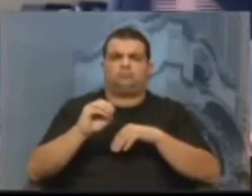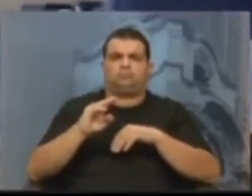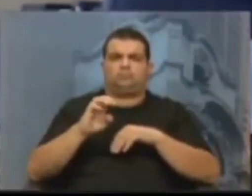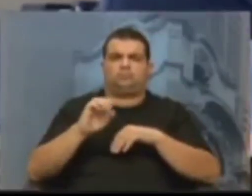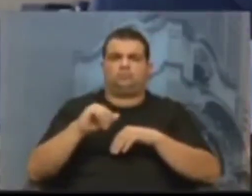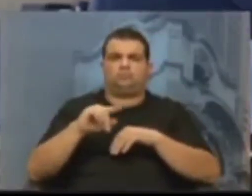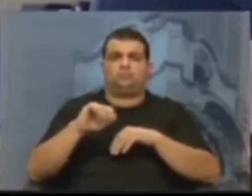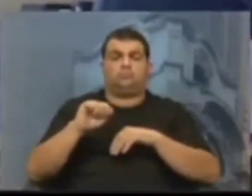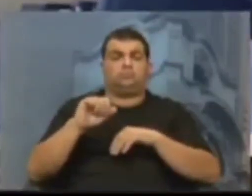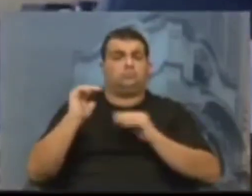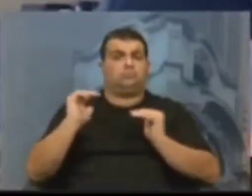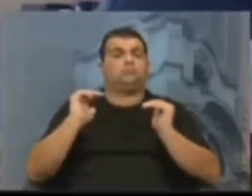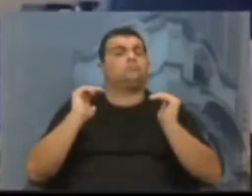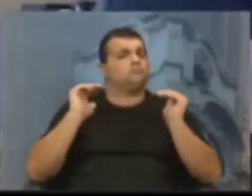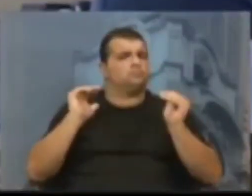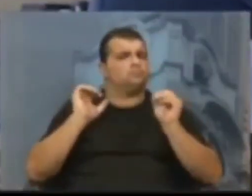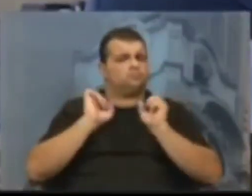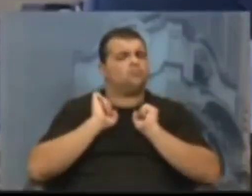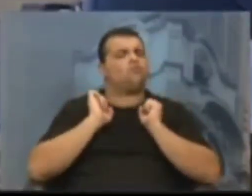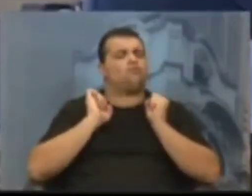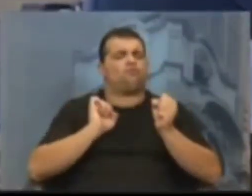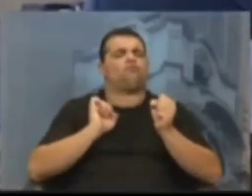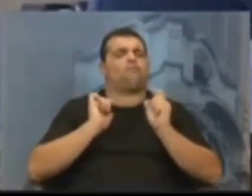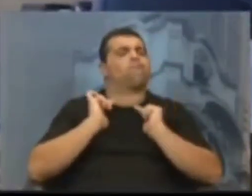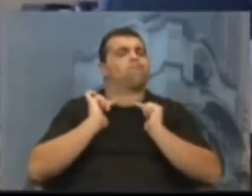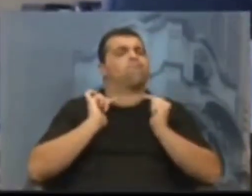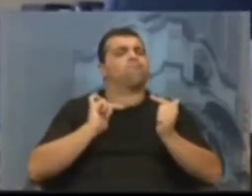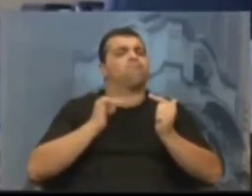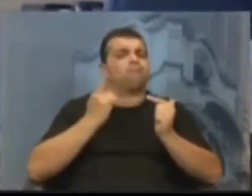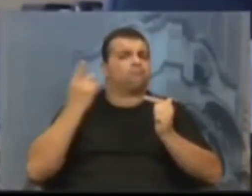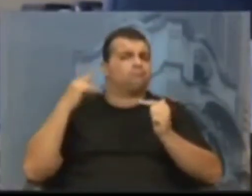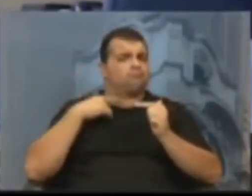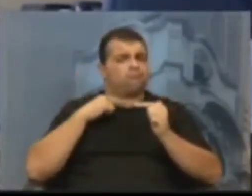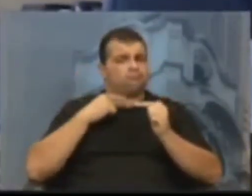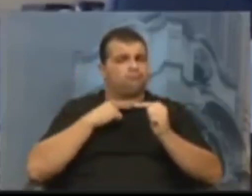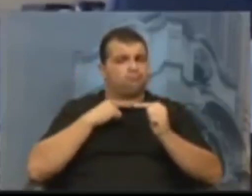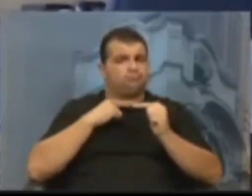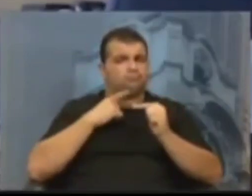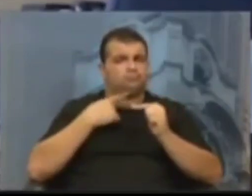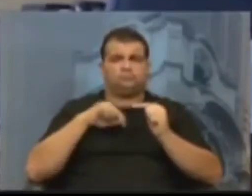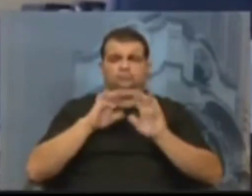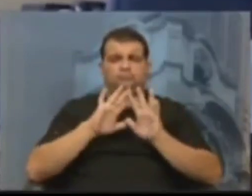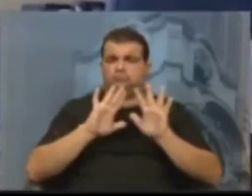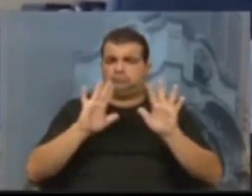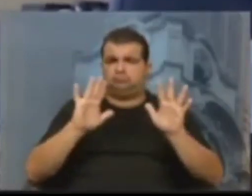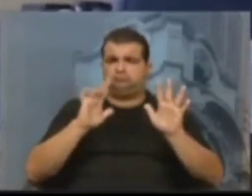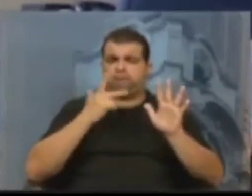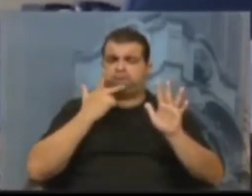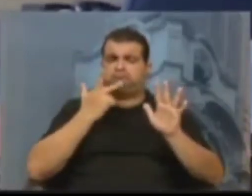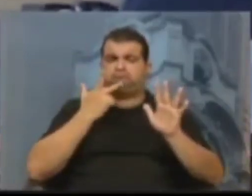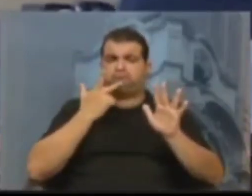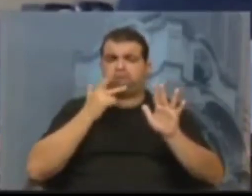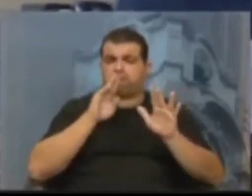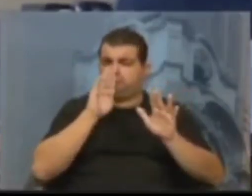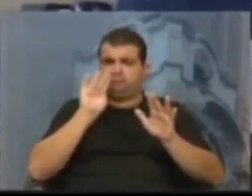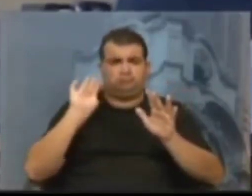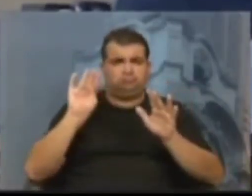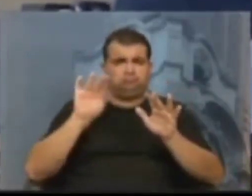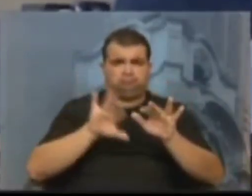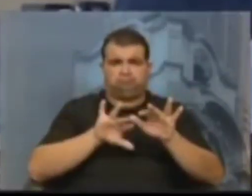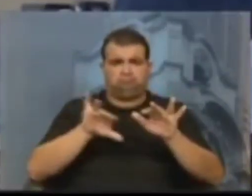potência, com a pujança que ela tem e nós simplesmente deixamos de lado